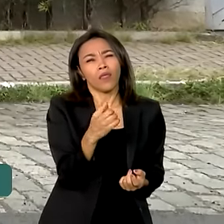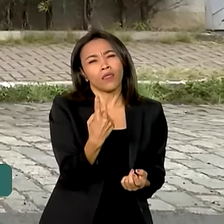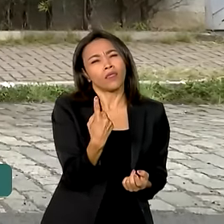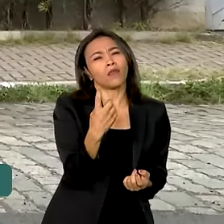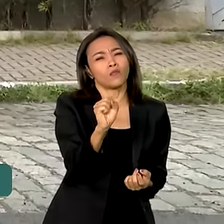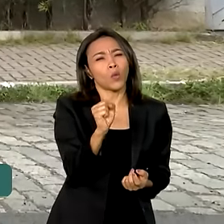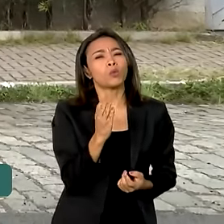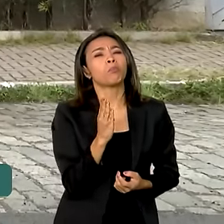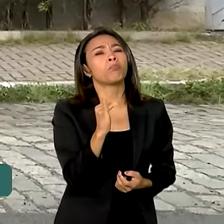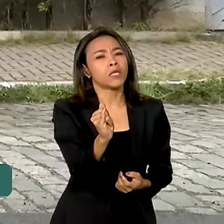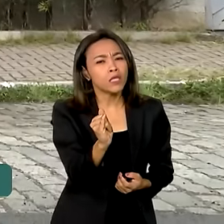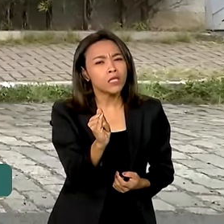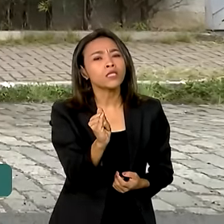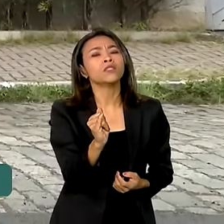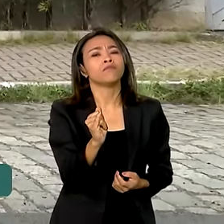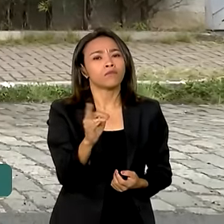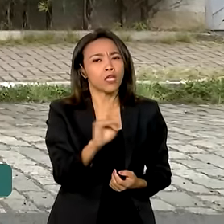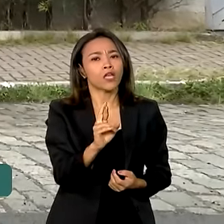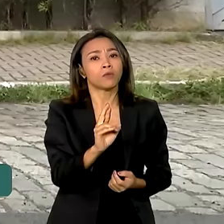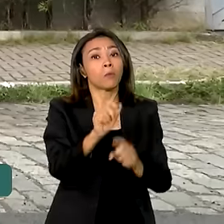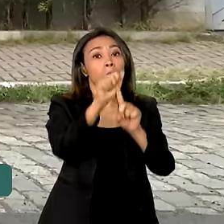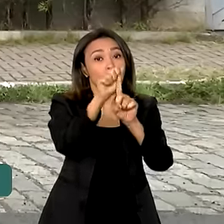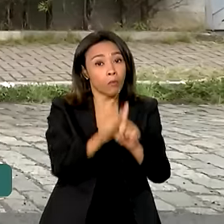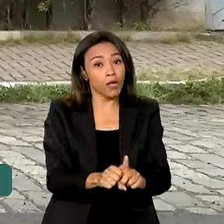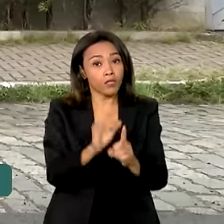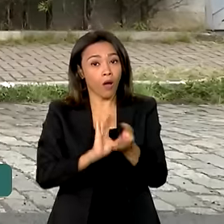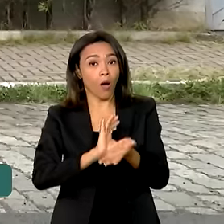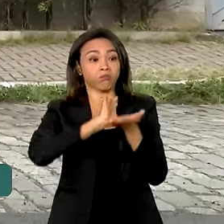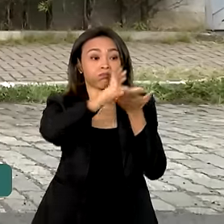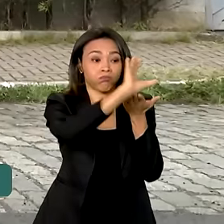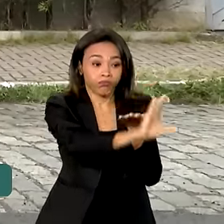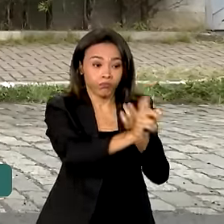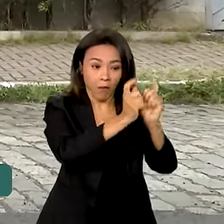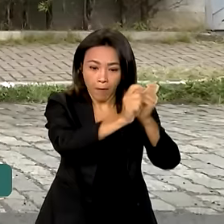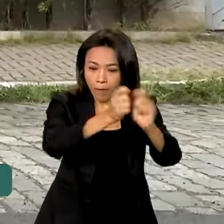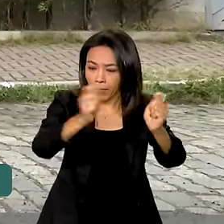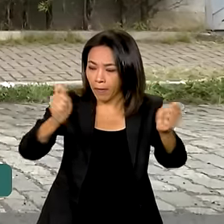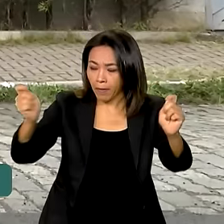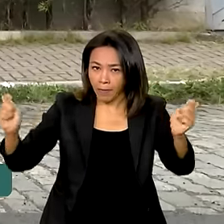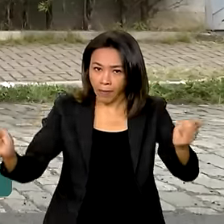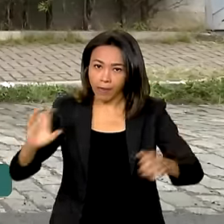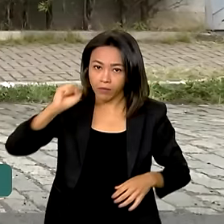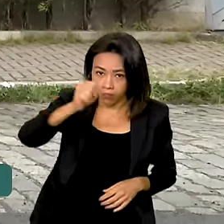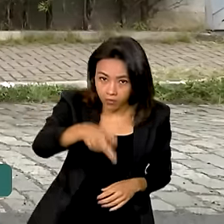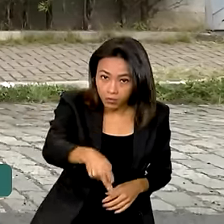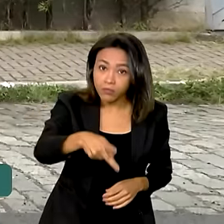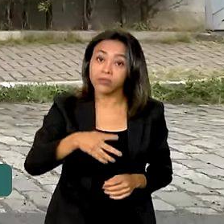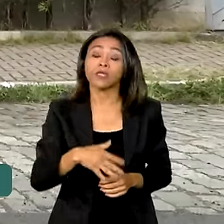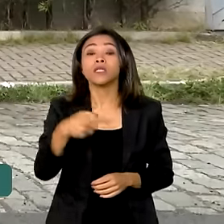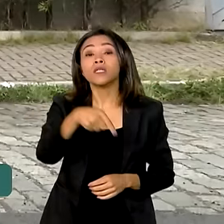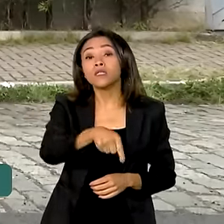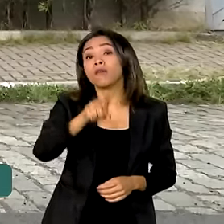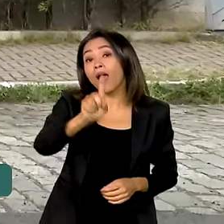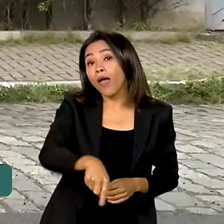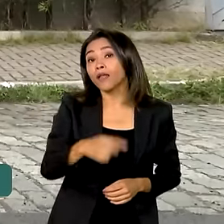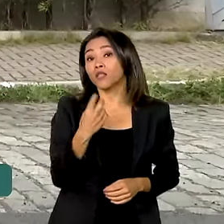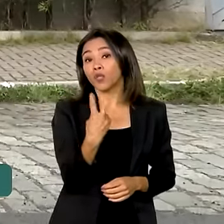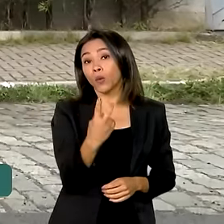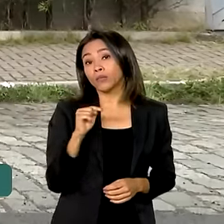bilhões de reais por mês com pagamento de benefícios. E isso equivale a valor médio de 2